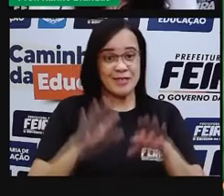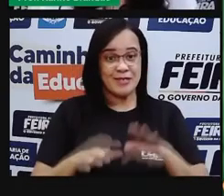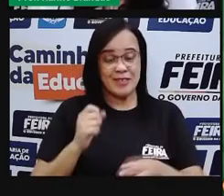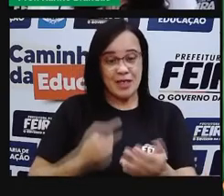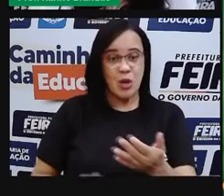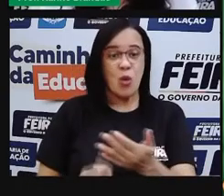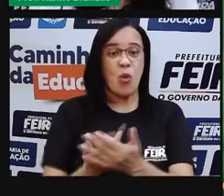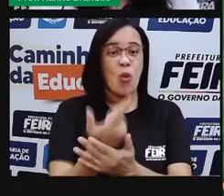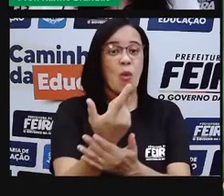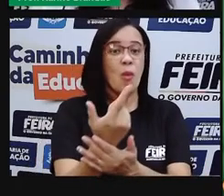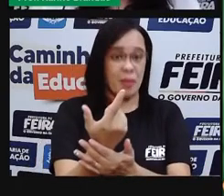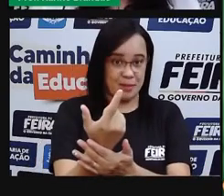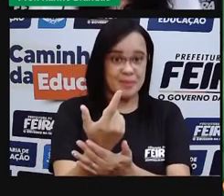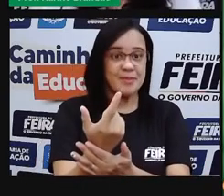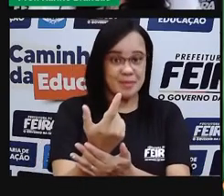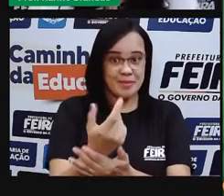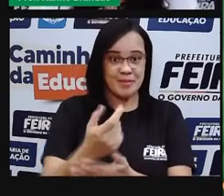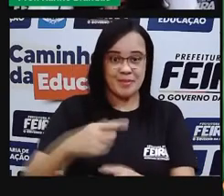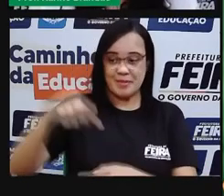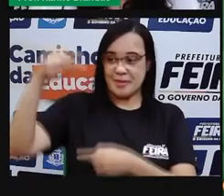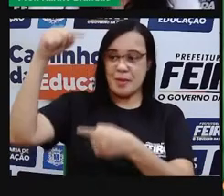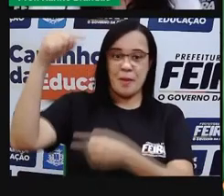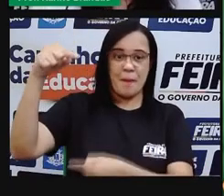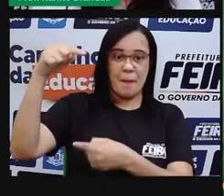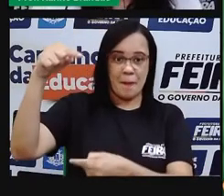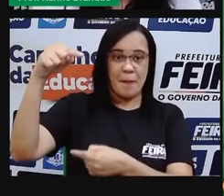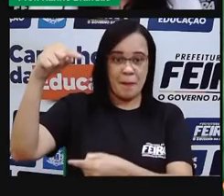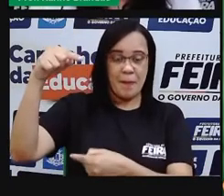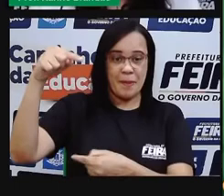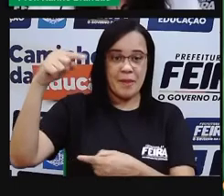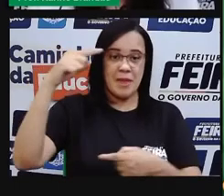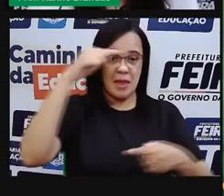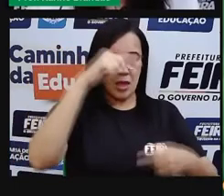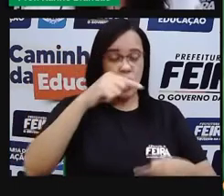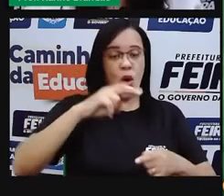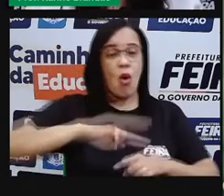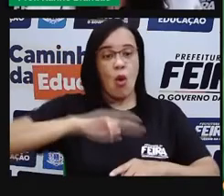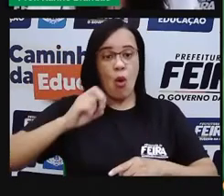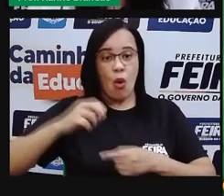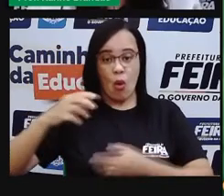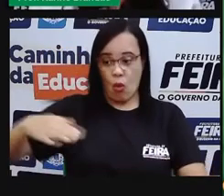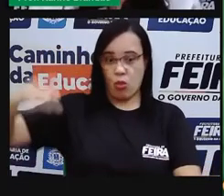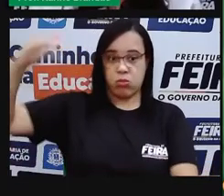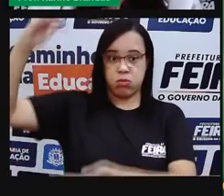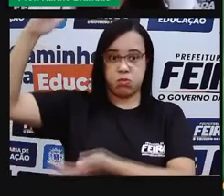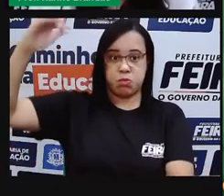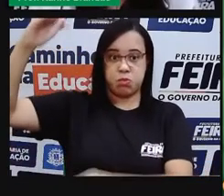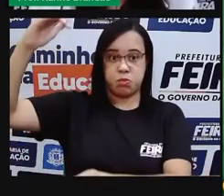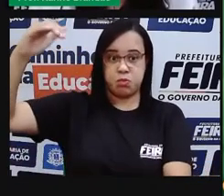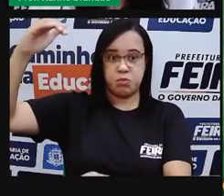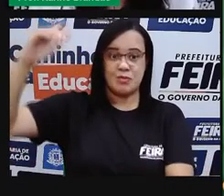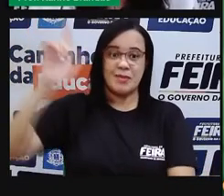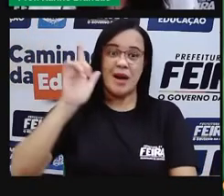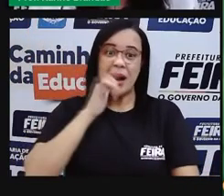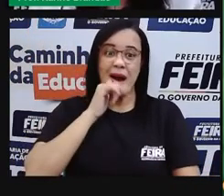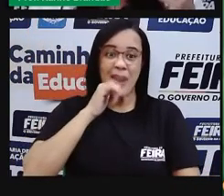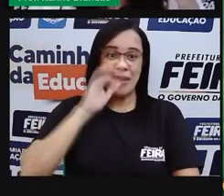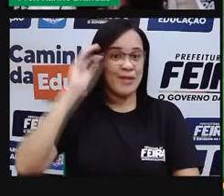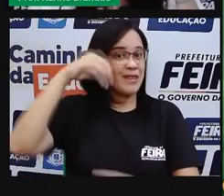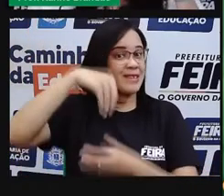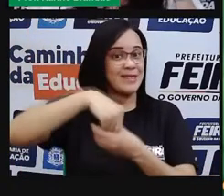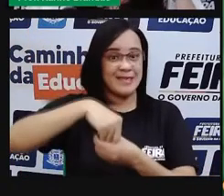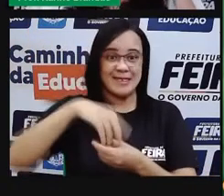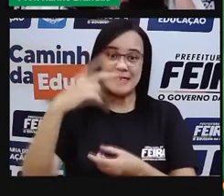compra o volume de água. Um litro, um galão de 20 litros, a gente compra água a partir do volume dela.